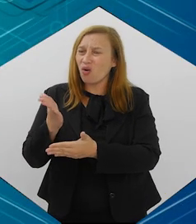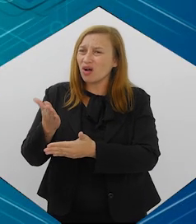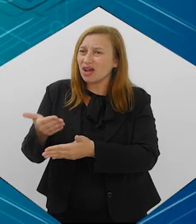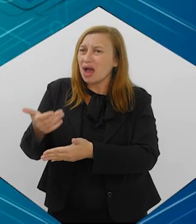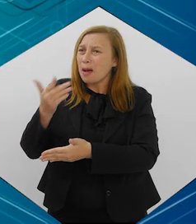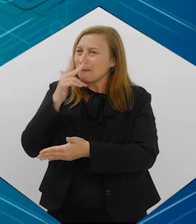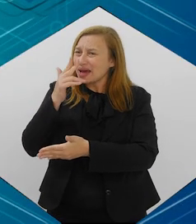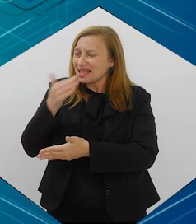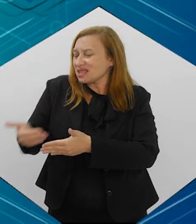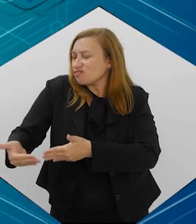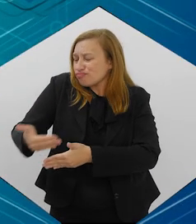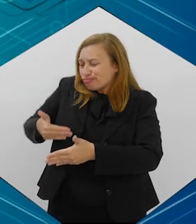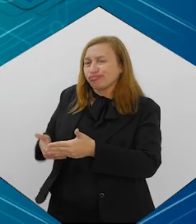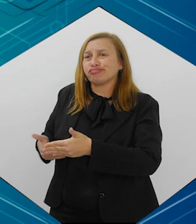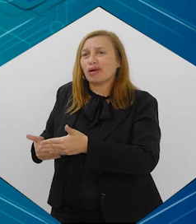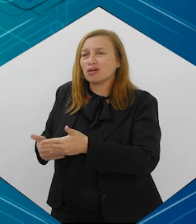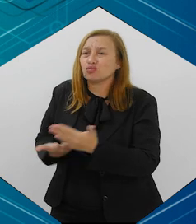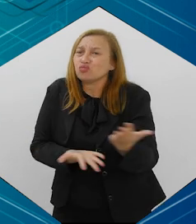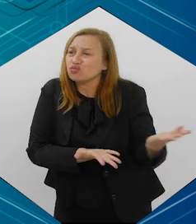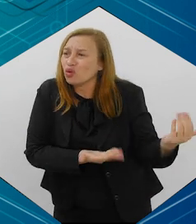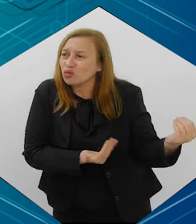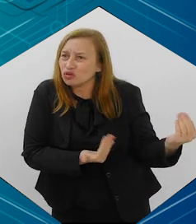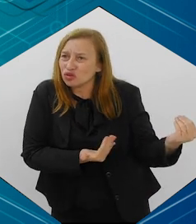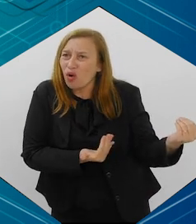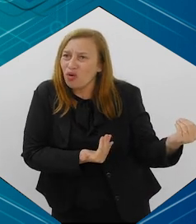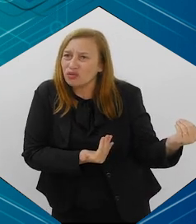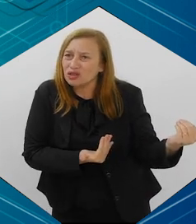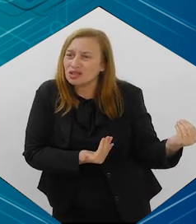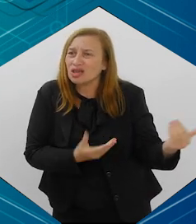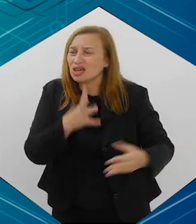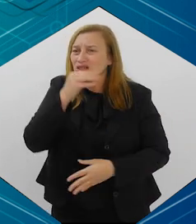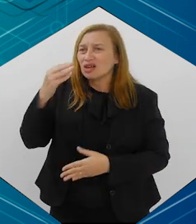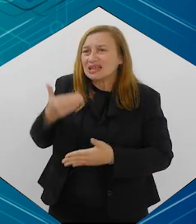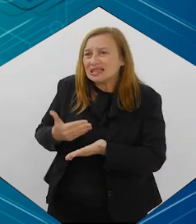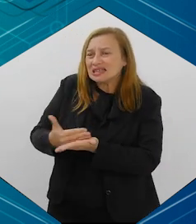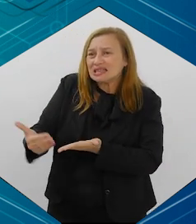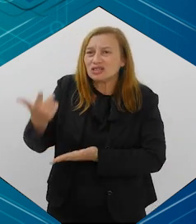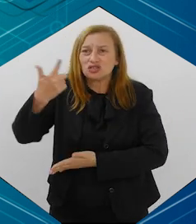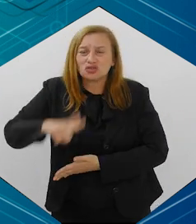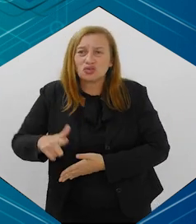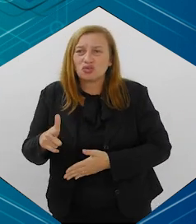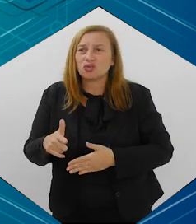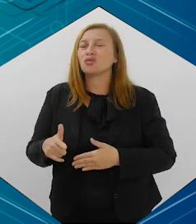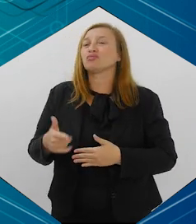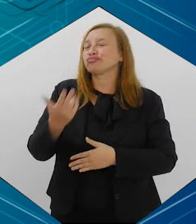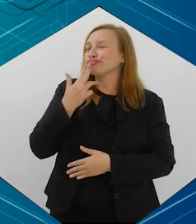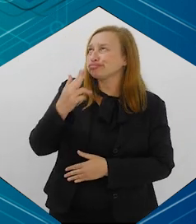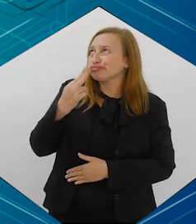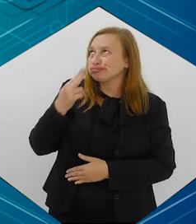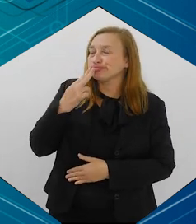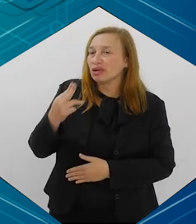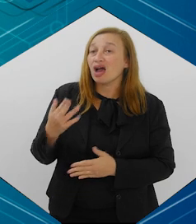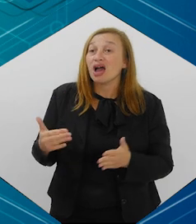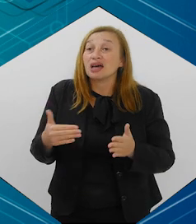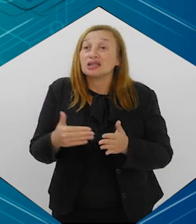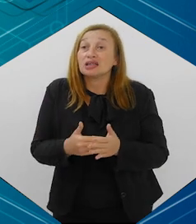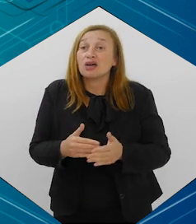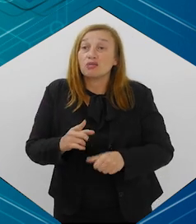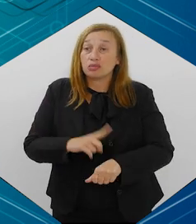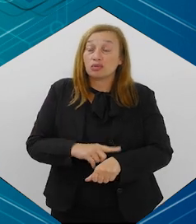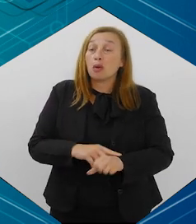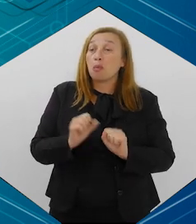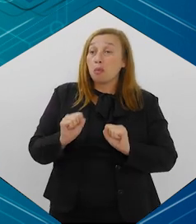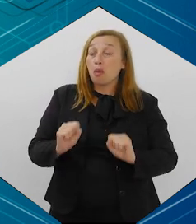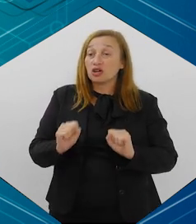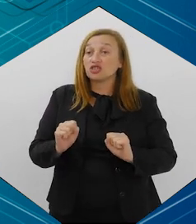e agora parece que damos um passo atrás com os nossos jovens aí, adolescentes, iniciando esse processo de fumar. E até que